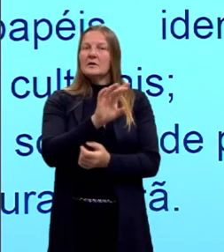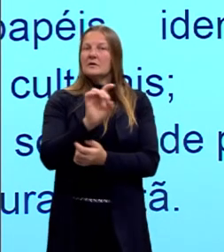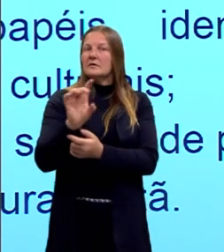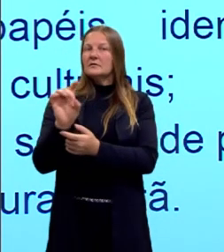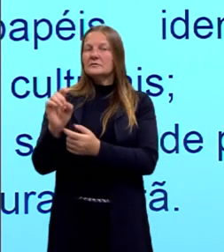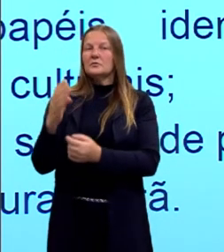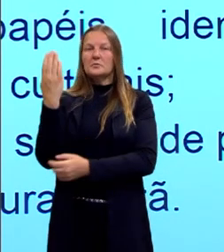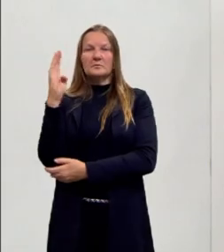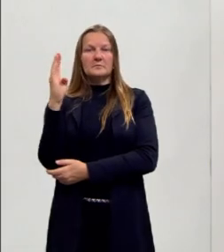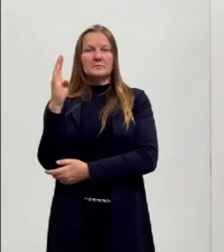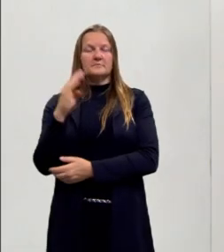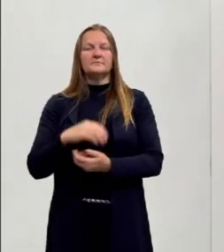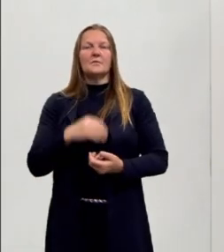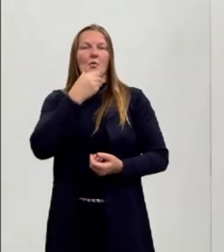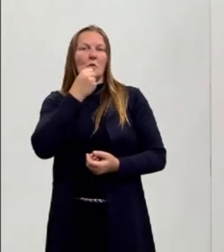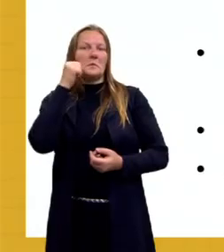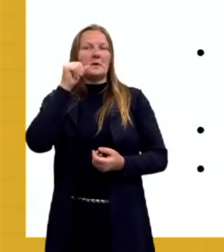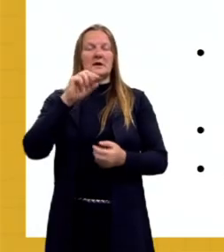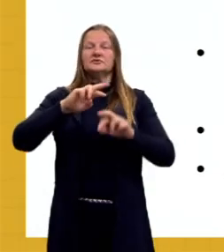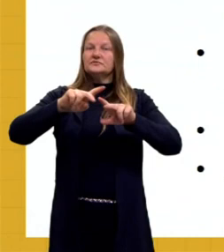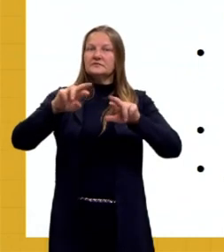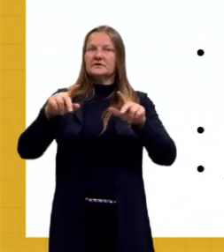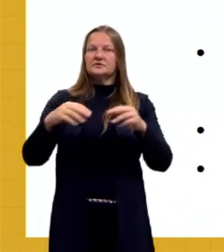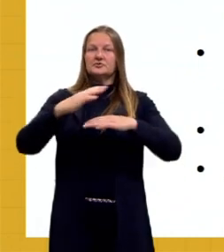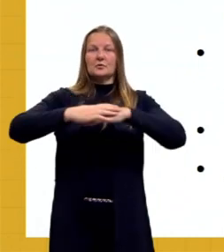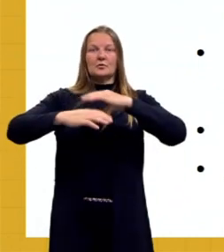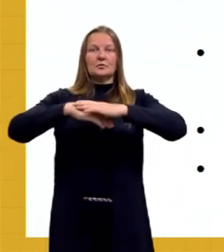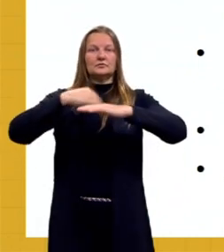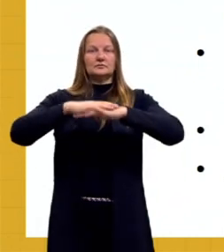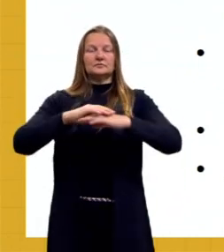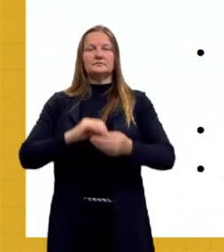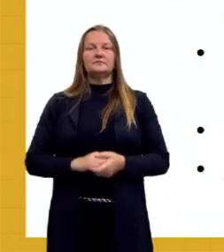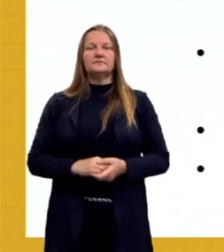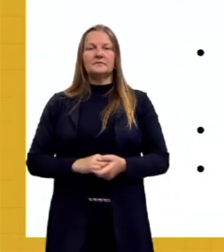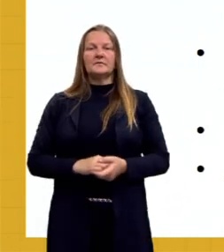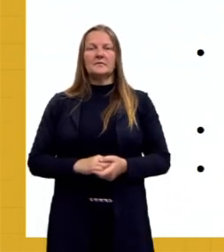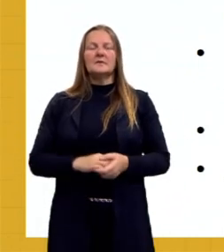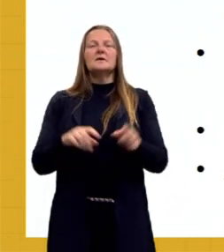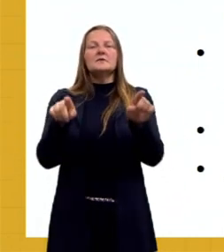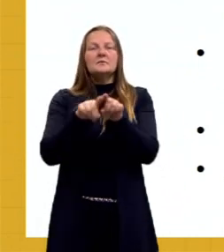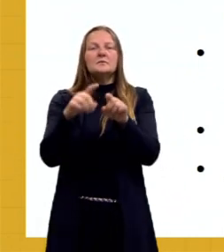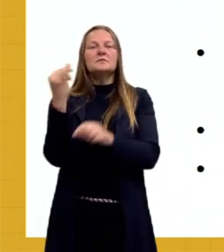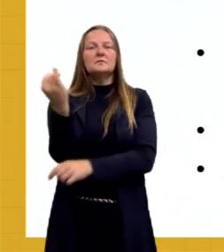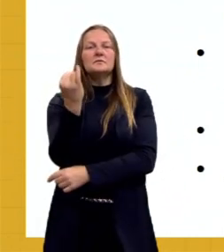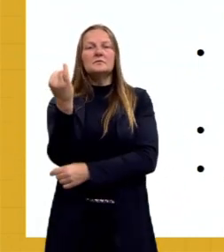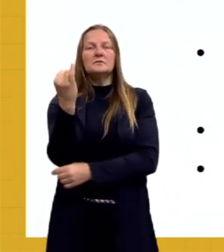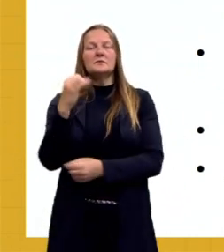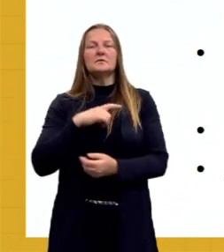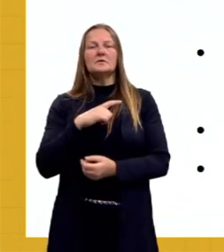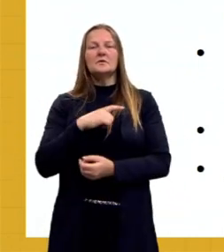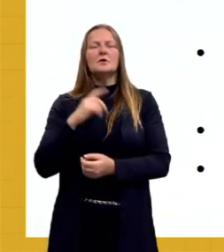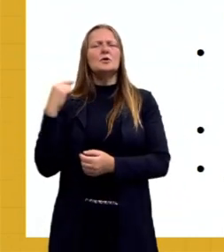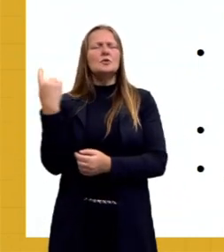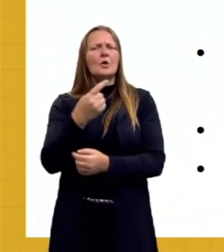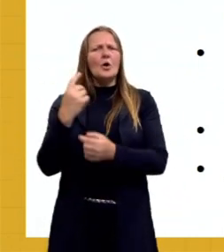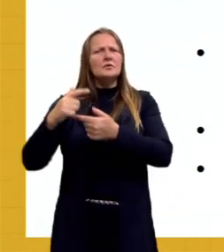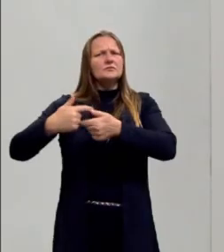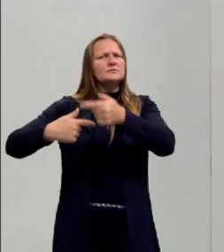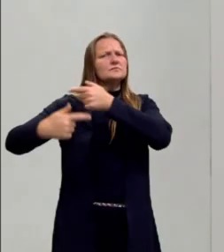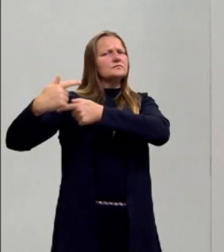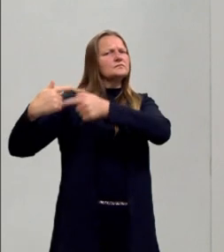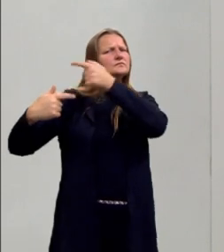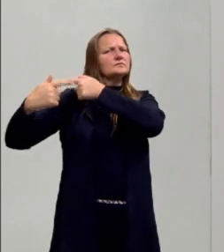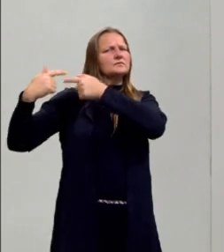e muito desse conceito do sexo biológico. E uma questão que é importante, a gente é muito herdeiro dessa